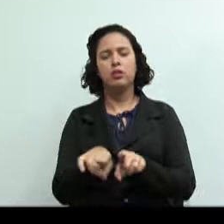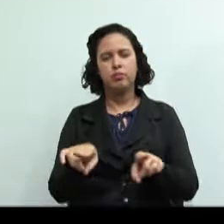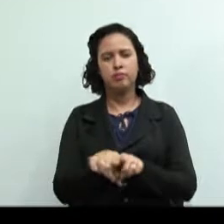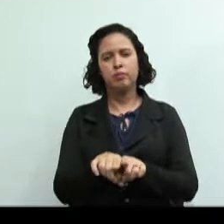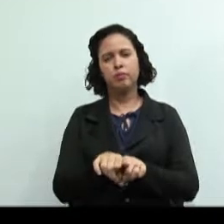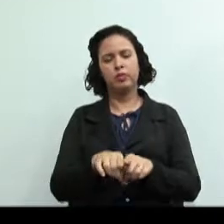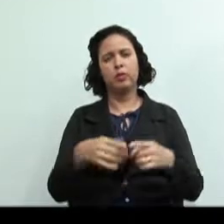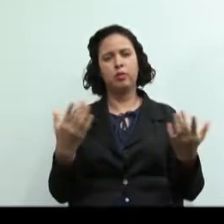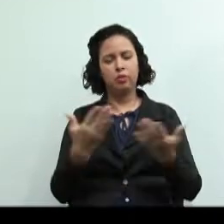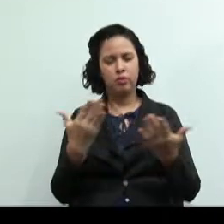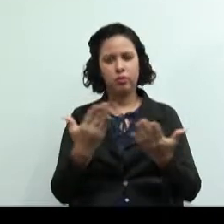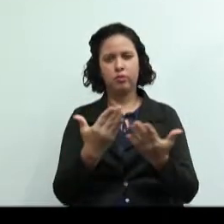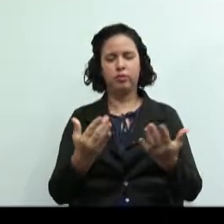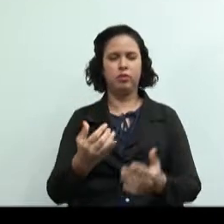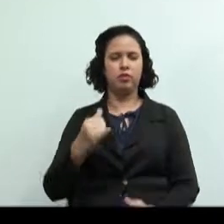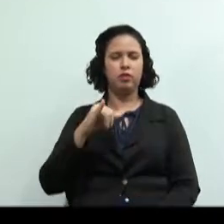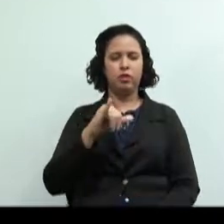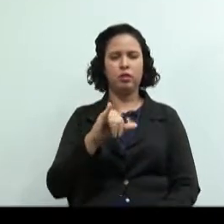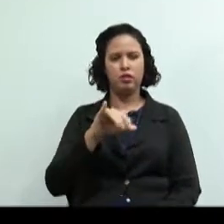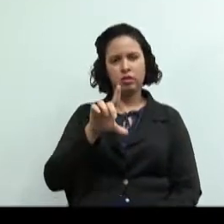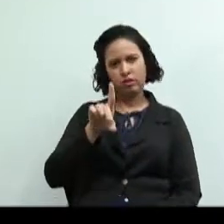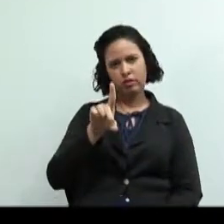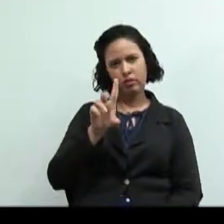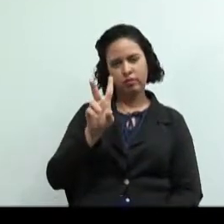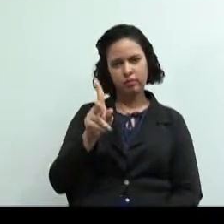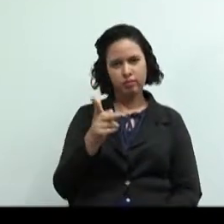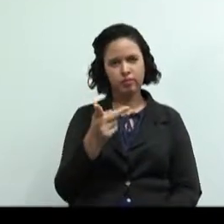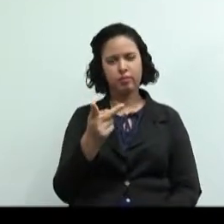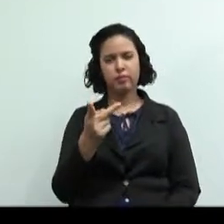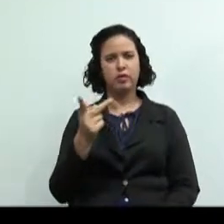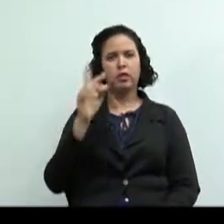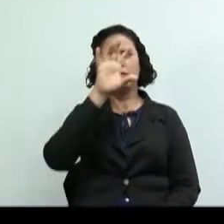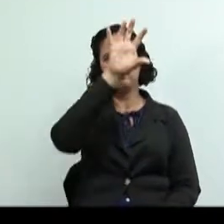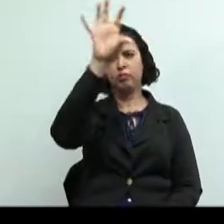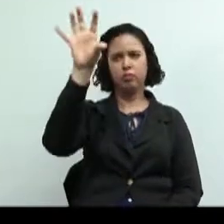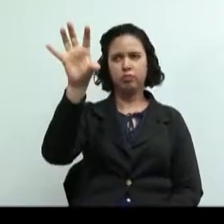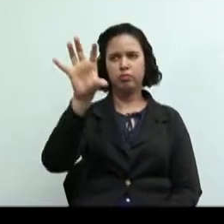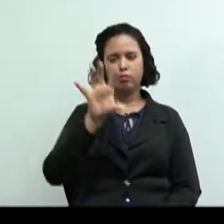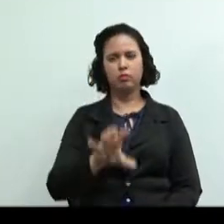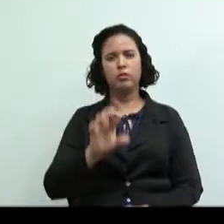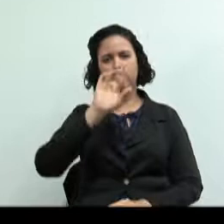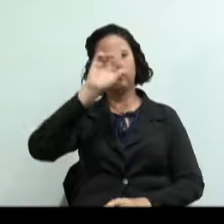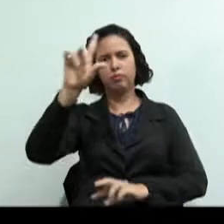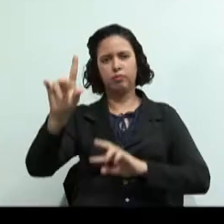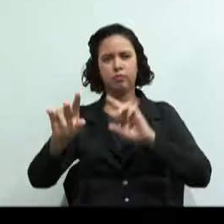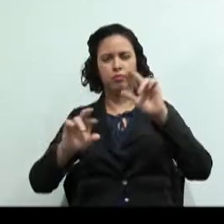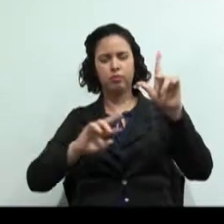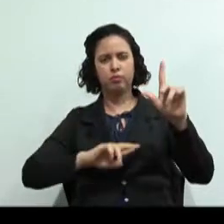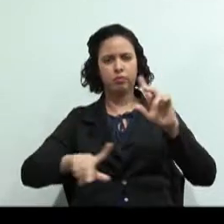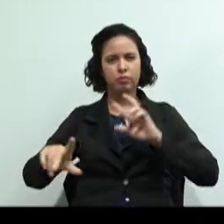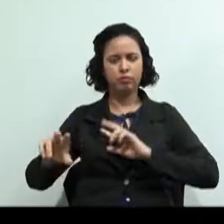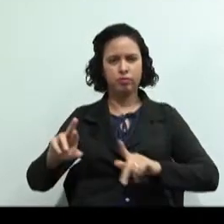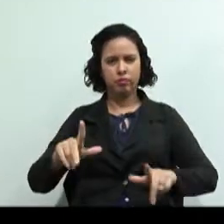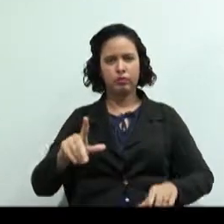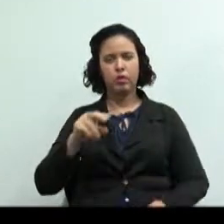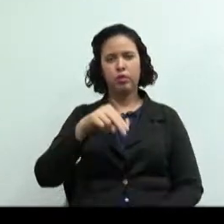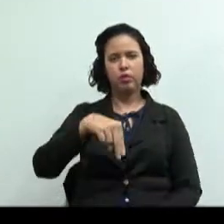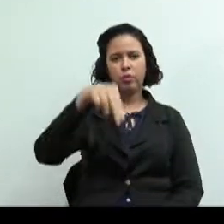humano nas diferentes regiões do país, região norte, região sul, sudeste, centro-oeste